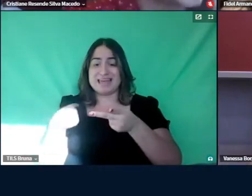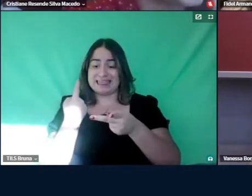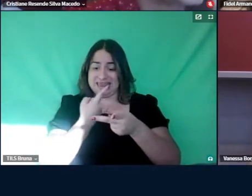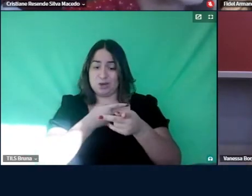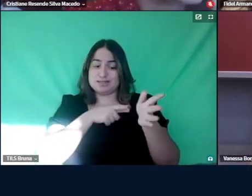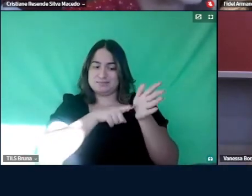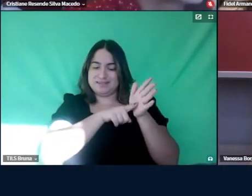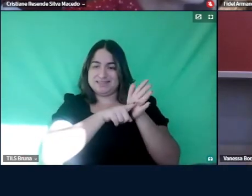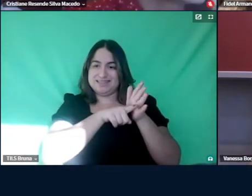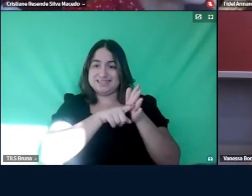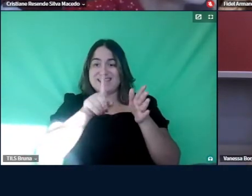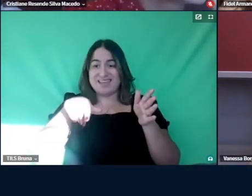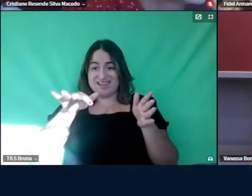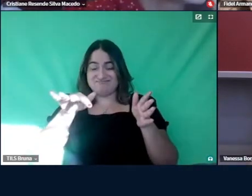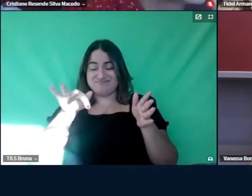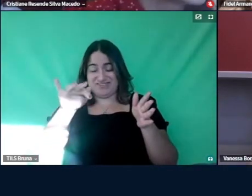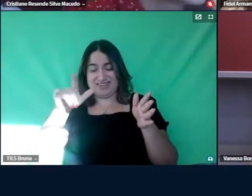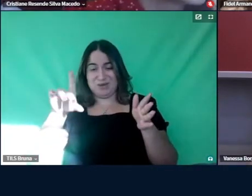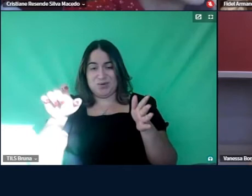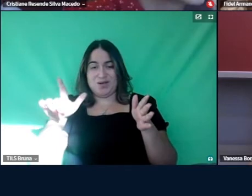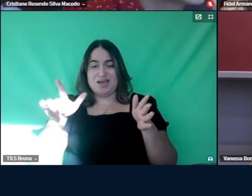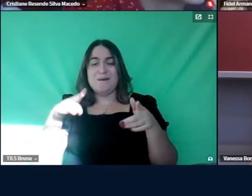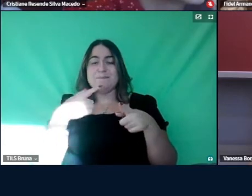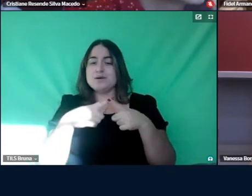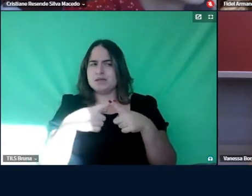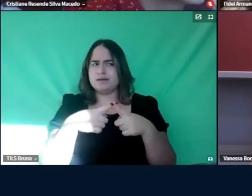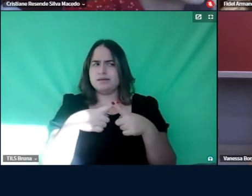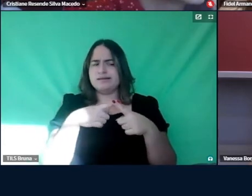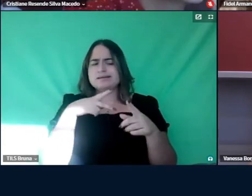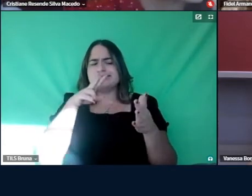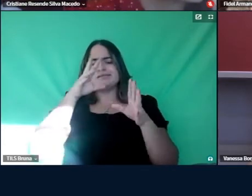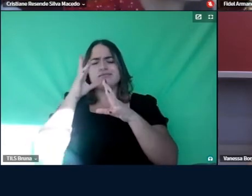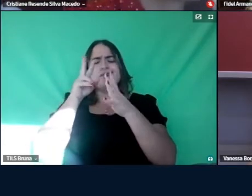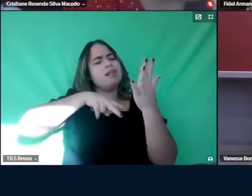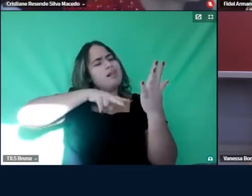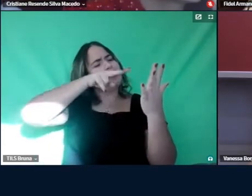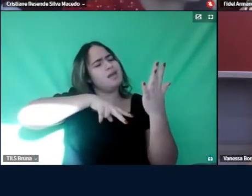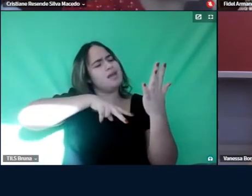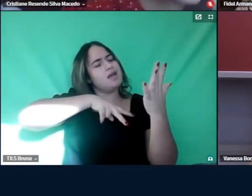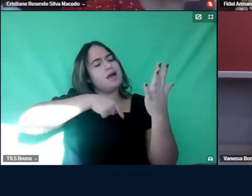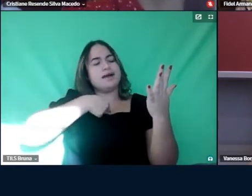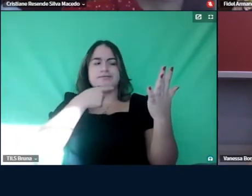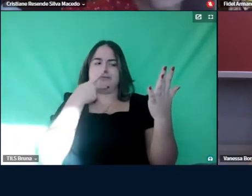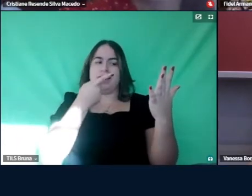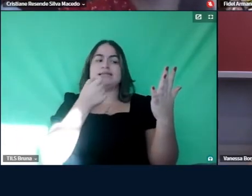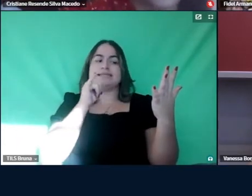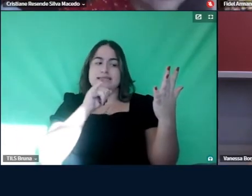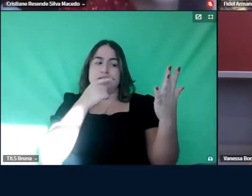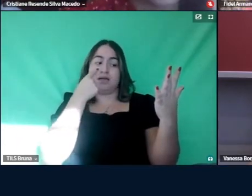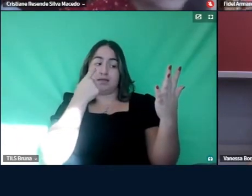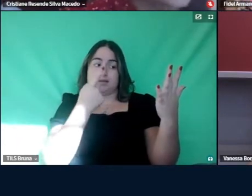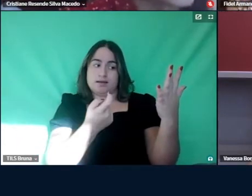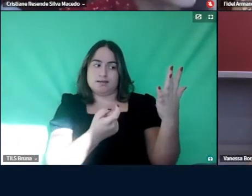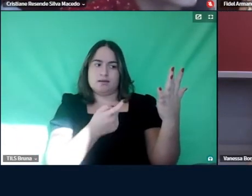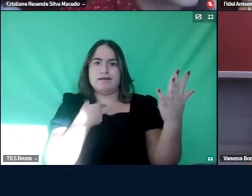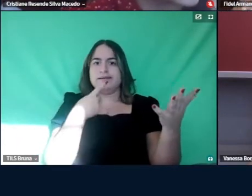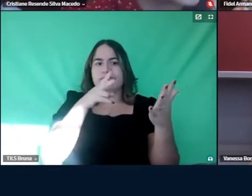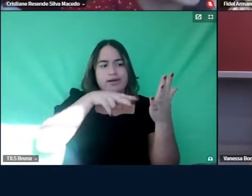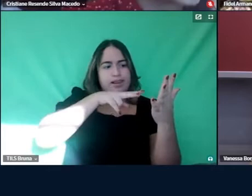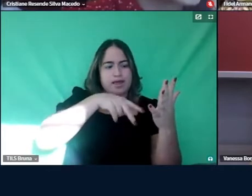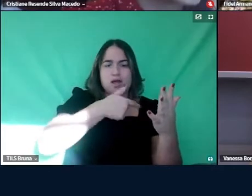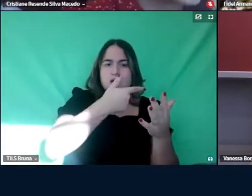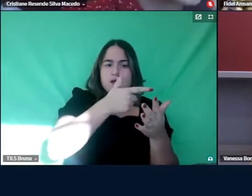Fidel, porque, assim, a pessoa vai ler o resumo e ela vai decidir se interessa ou não, ela não vai ler um documento de 200 páginas, 300